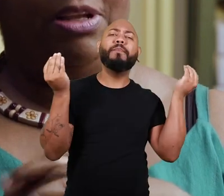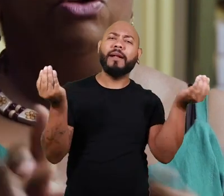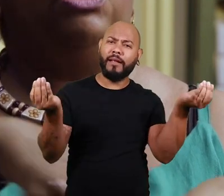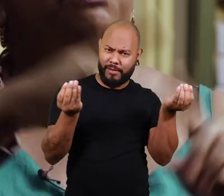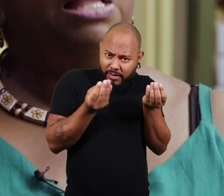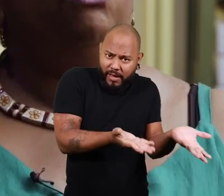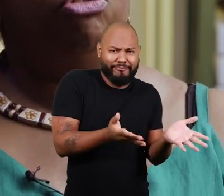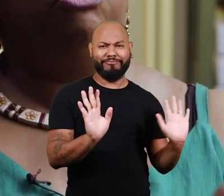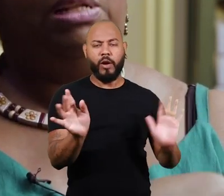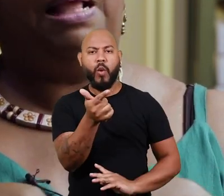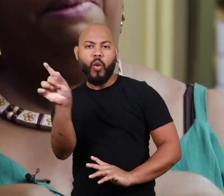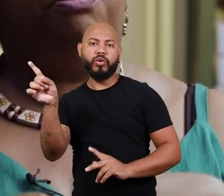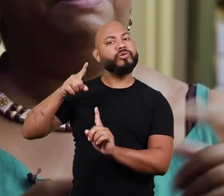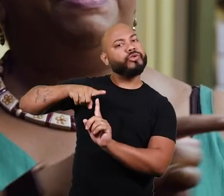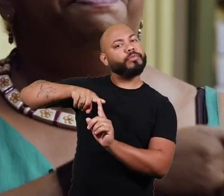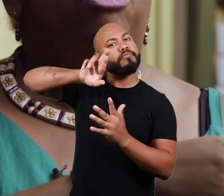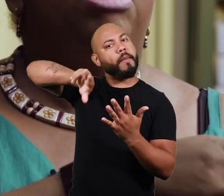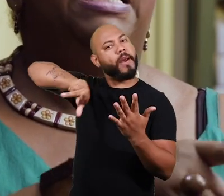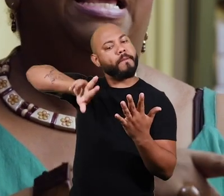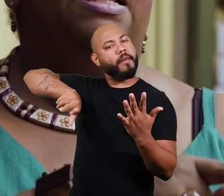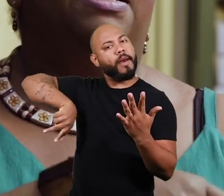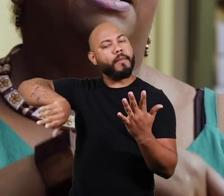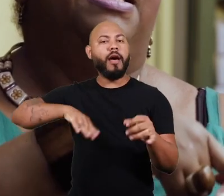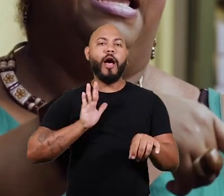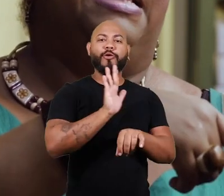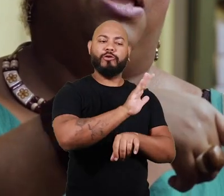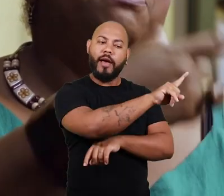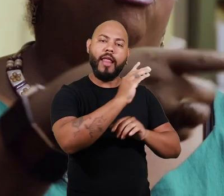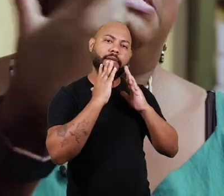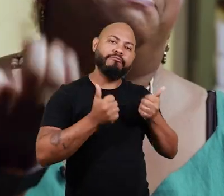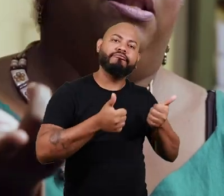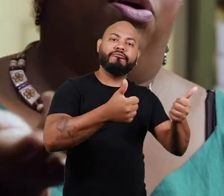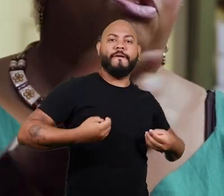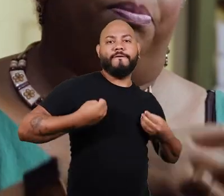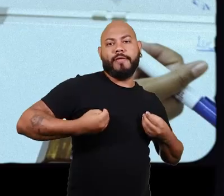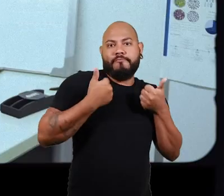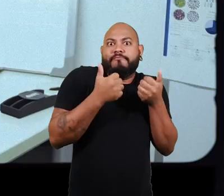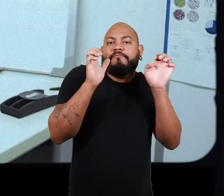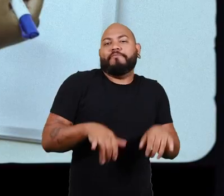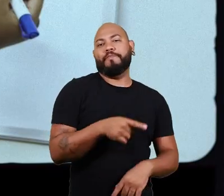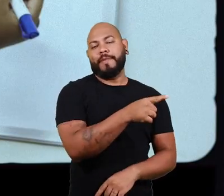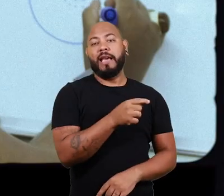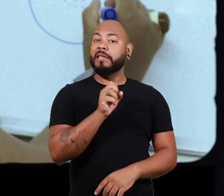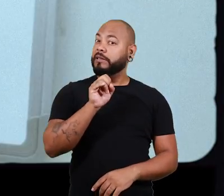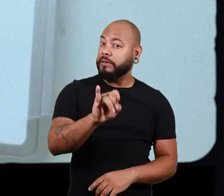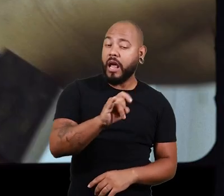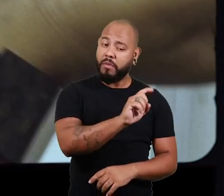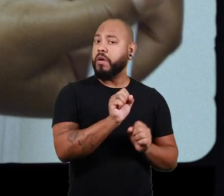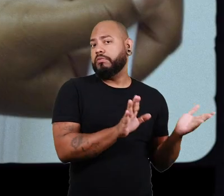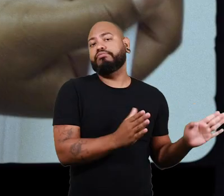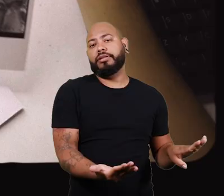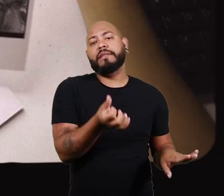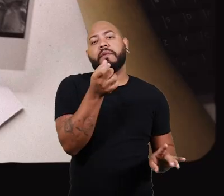à base de platina? Eu tenho que buscar outro tipo de tratamento para permitir que ela tenha uma chance melhor de sobrevida, né? Porque senão ela vai